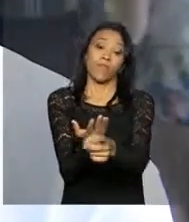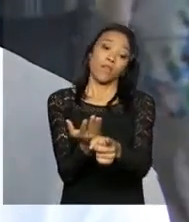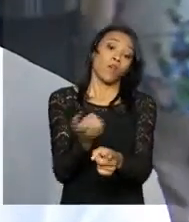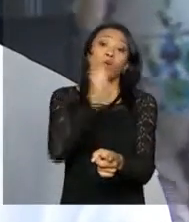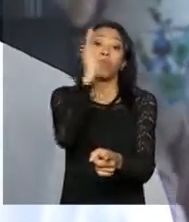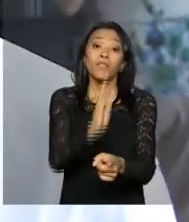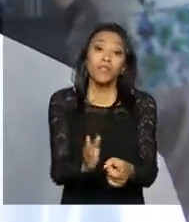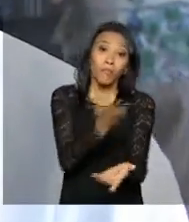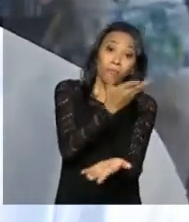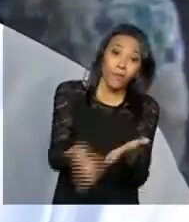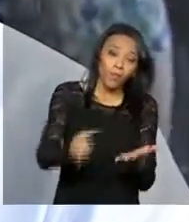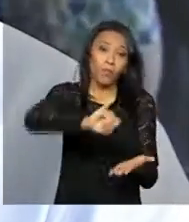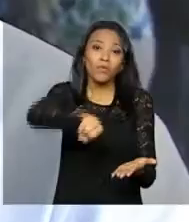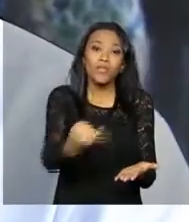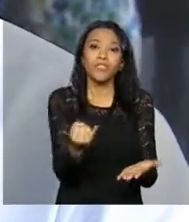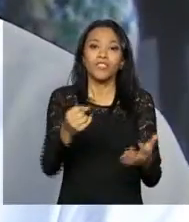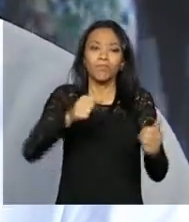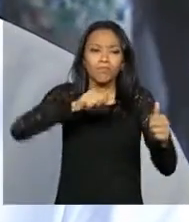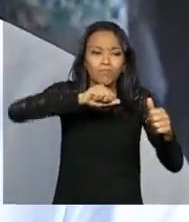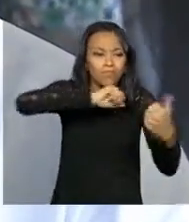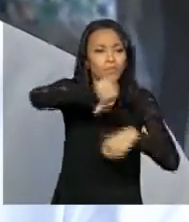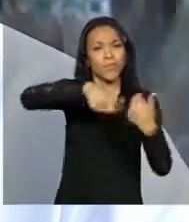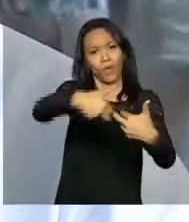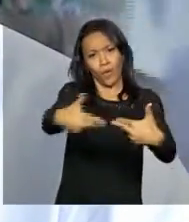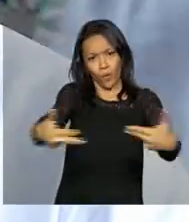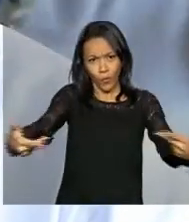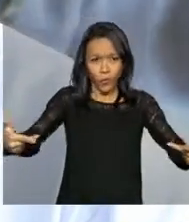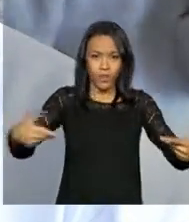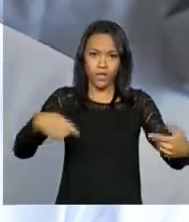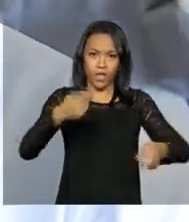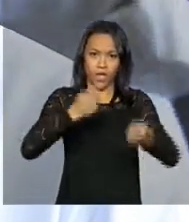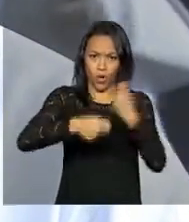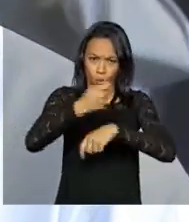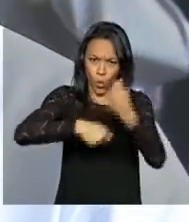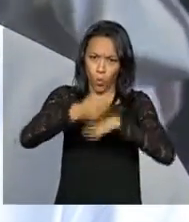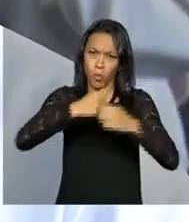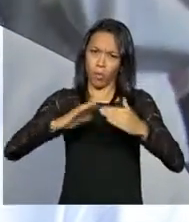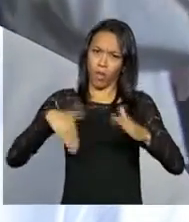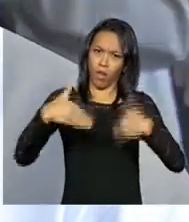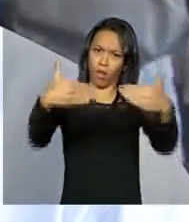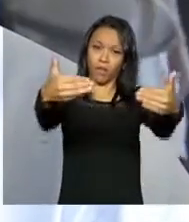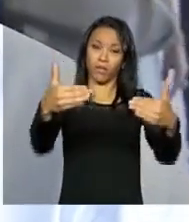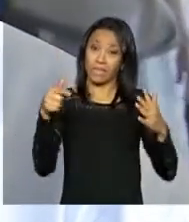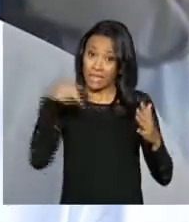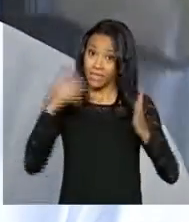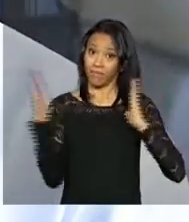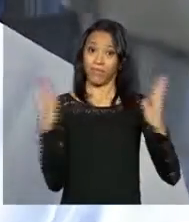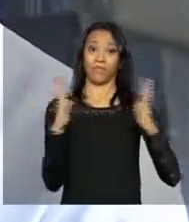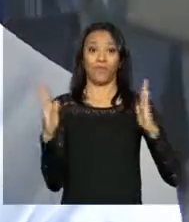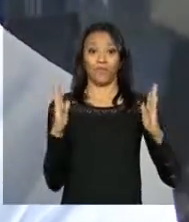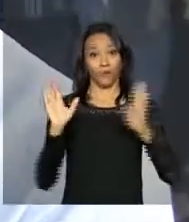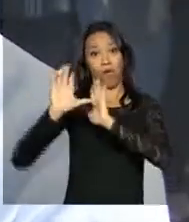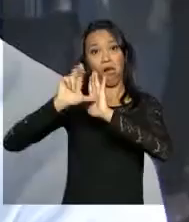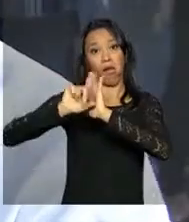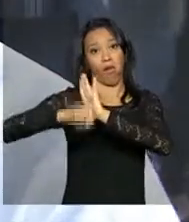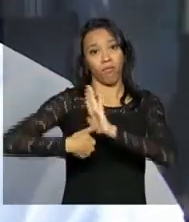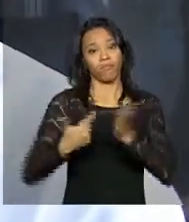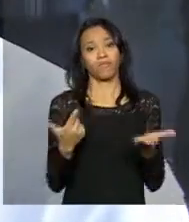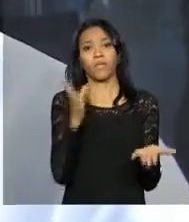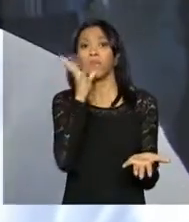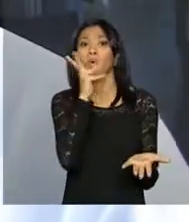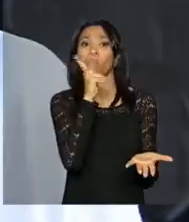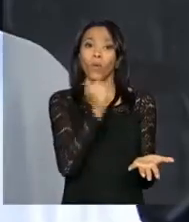fazer reformas de base e tem um crescimento econômico, político e social que muito tempo